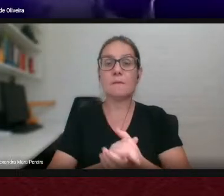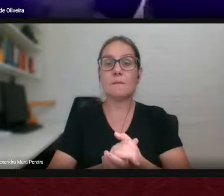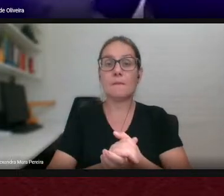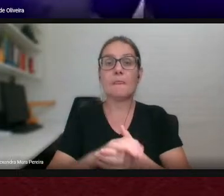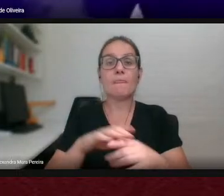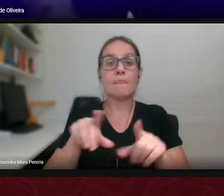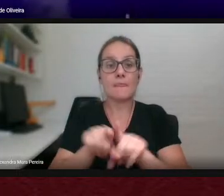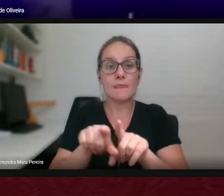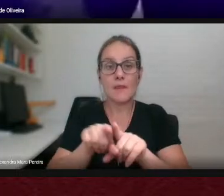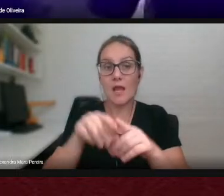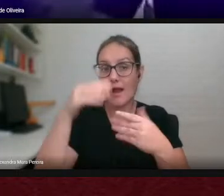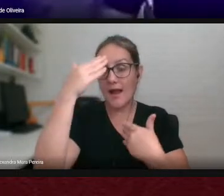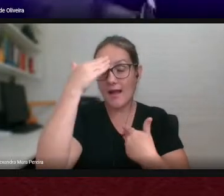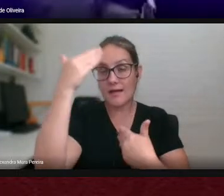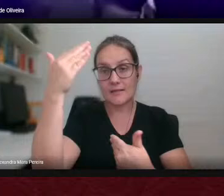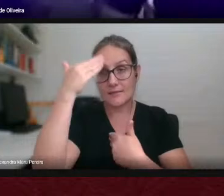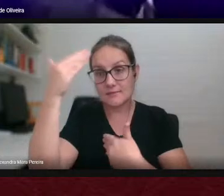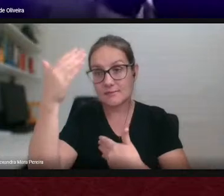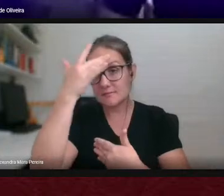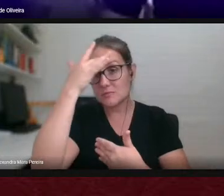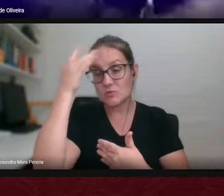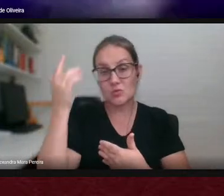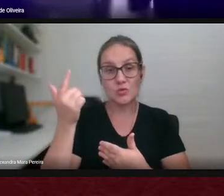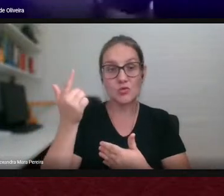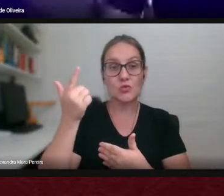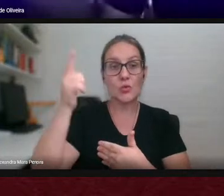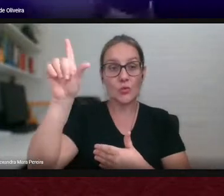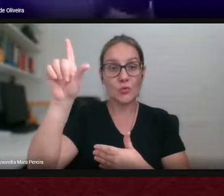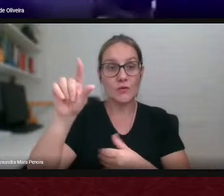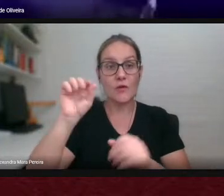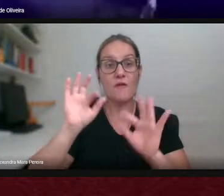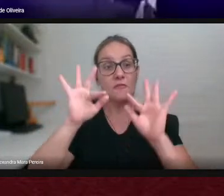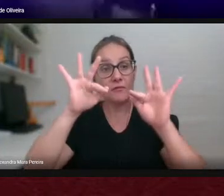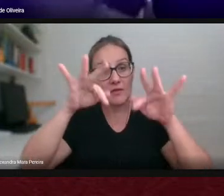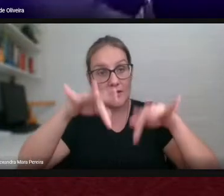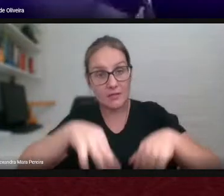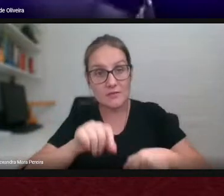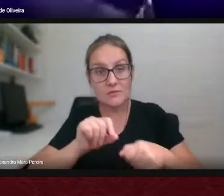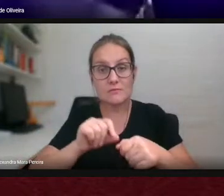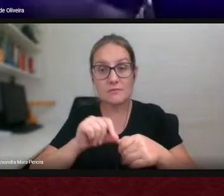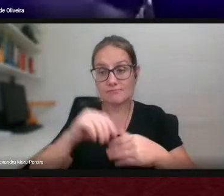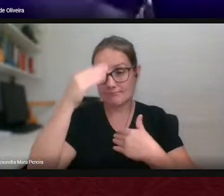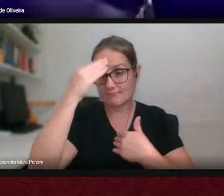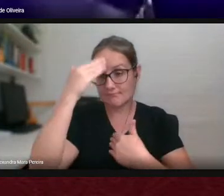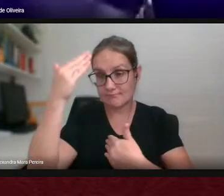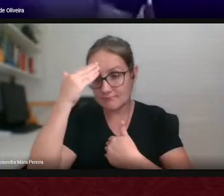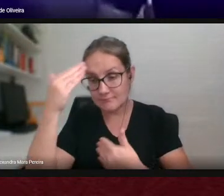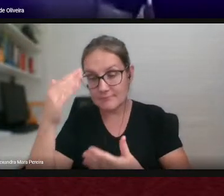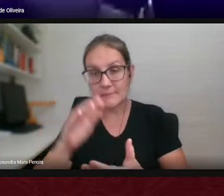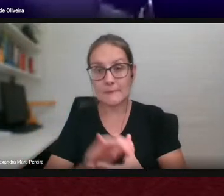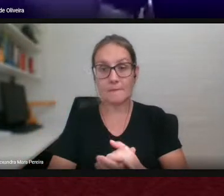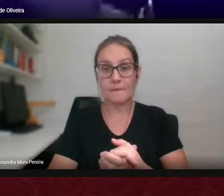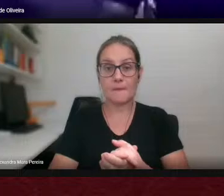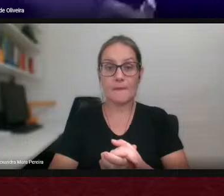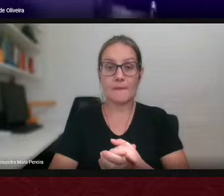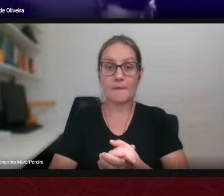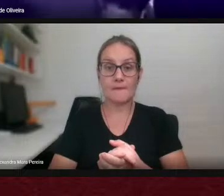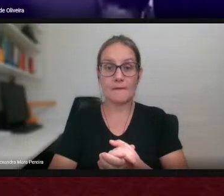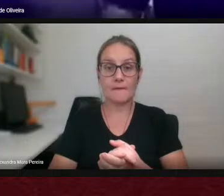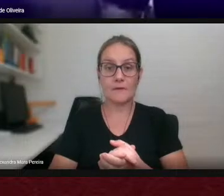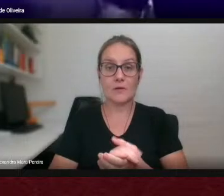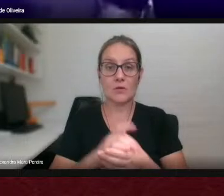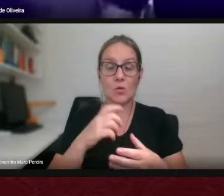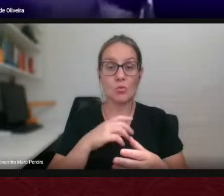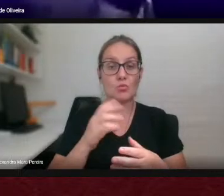agradecimentos externos eu encerro fazendo esses agradecimentos eu faço parte de um